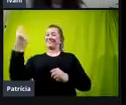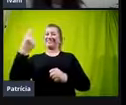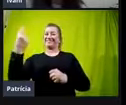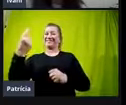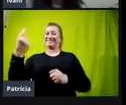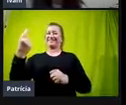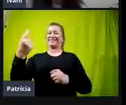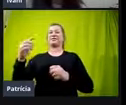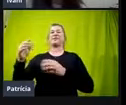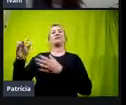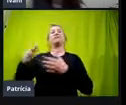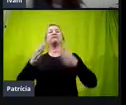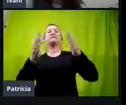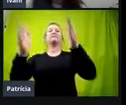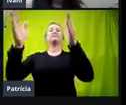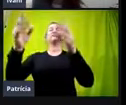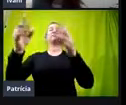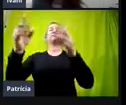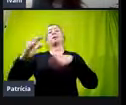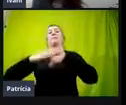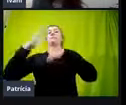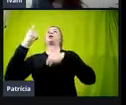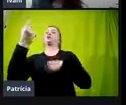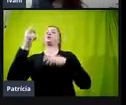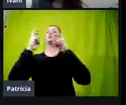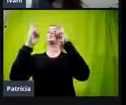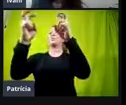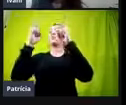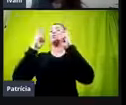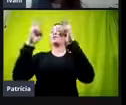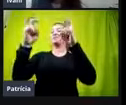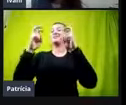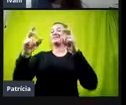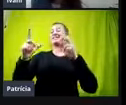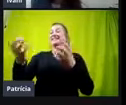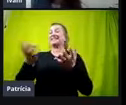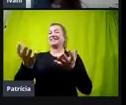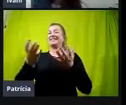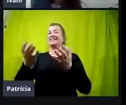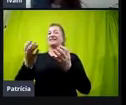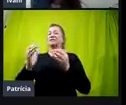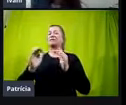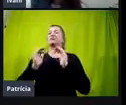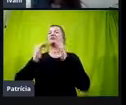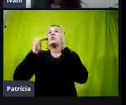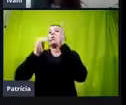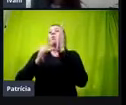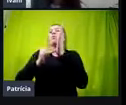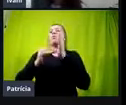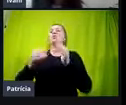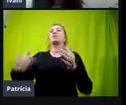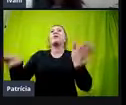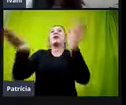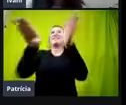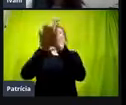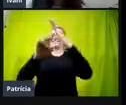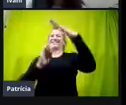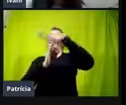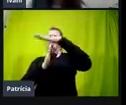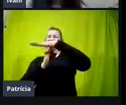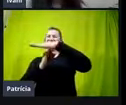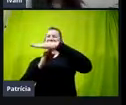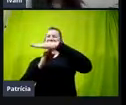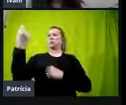trajetos, ele pega mais de um ônibus, então, ele queria fazer o último trajeto, que é o que chega no Instituto Federal sozinho,